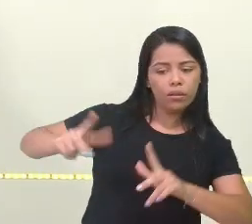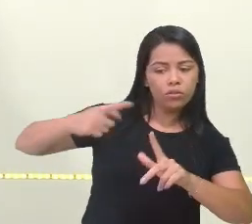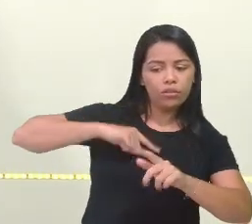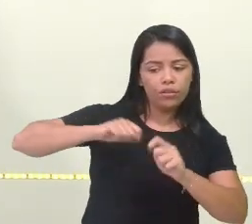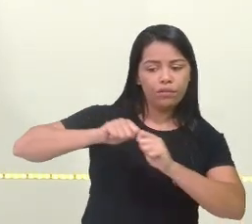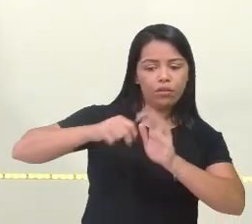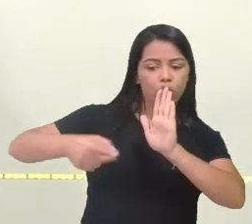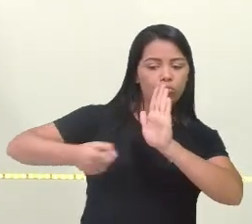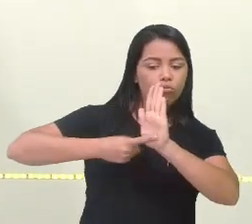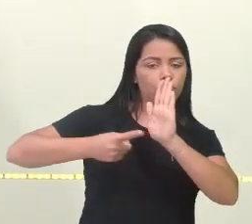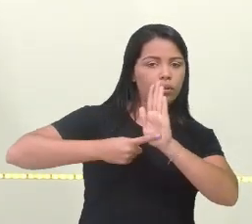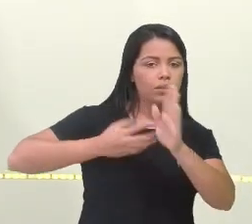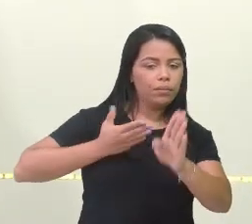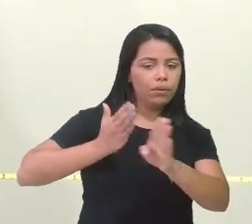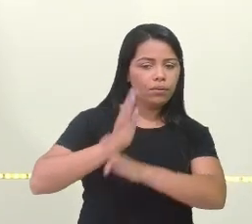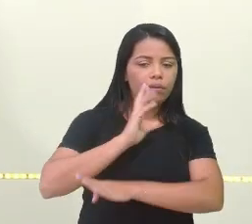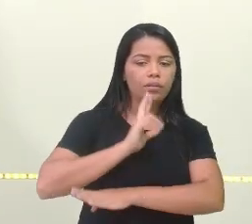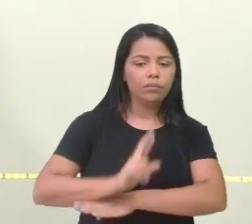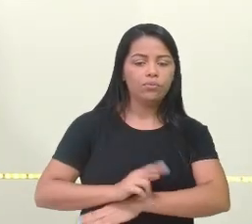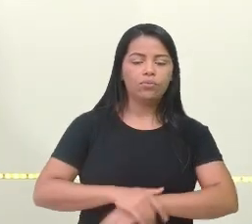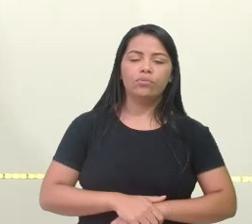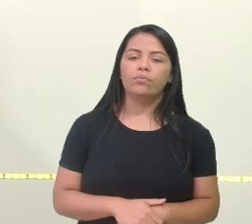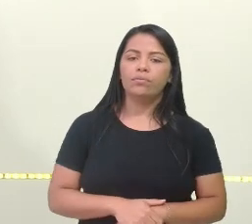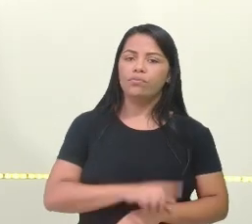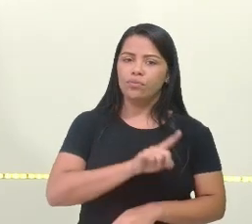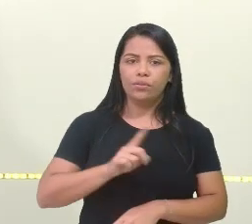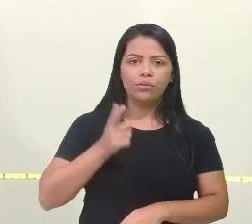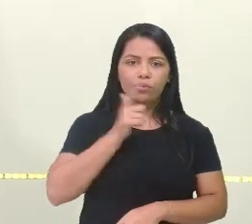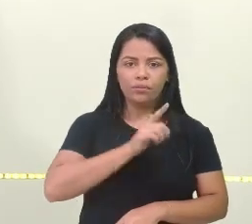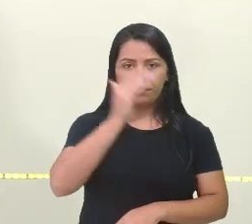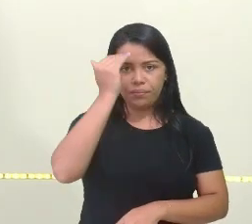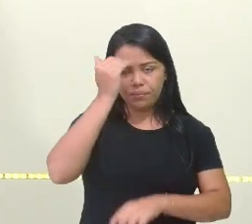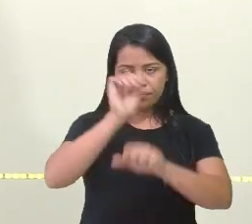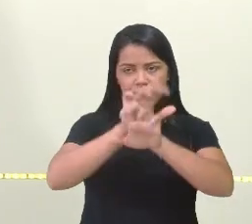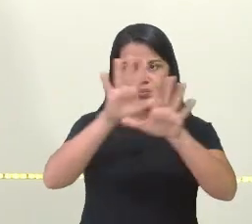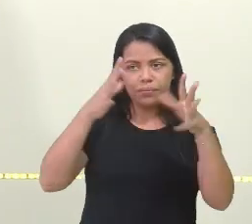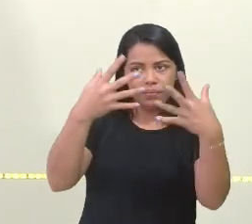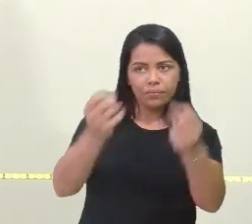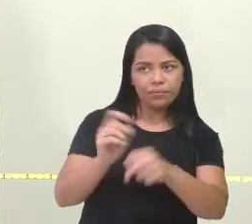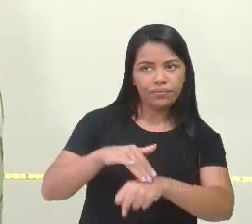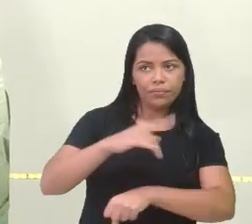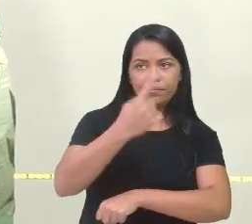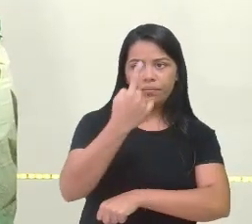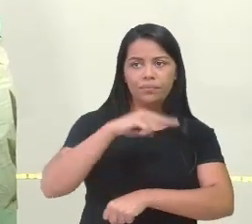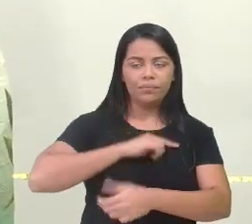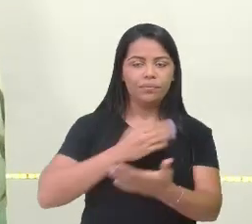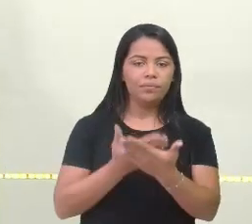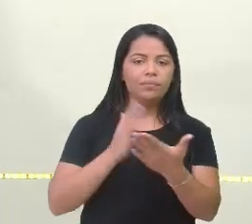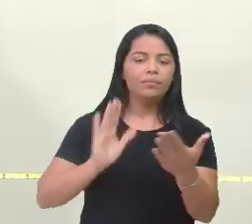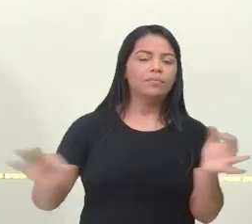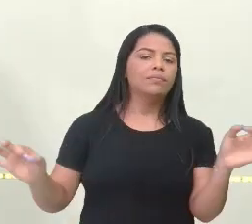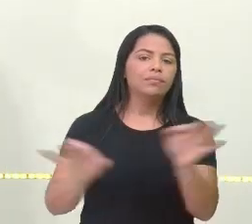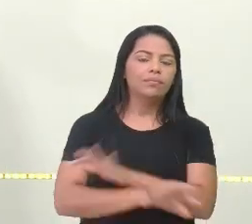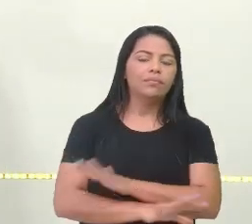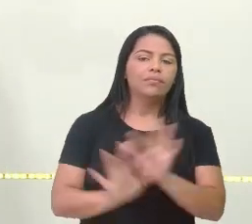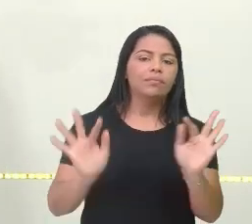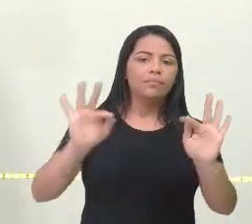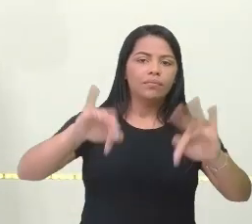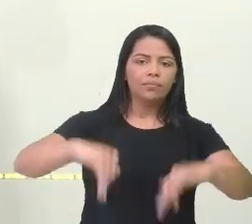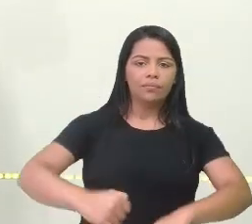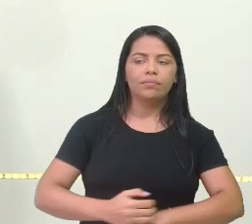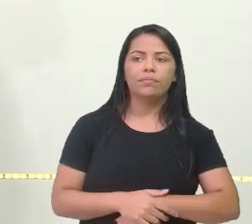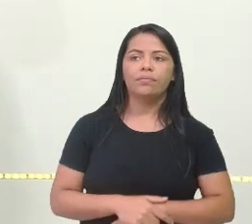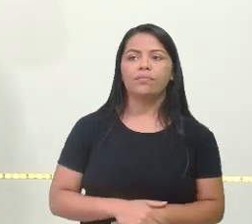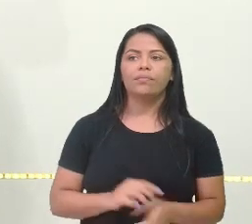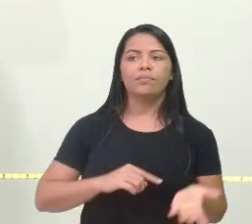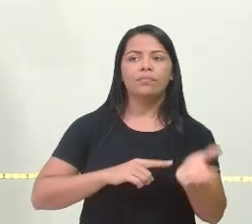uma subtração para achar a resposta. Conseguiram entender? Vamos para mais uma, né? Que nossa aula está chegando ao fim. E